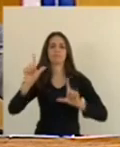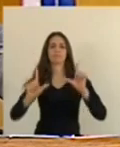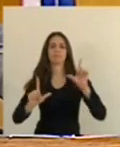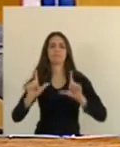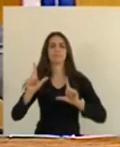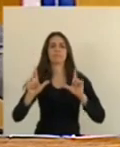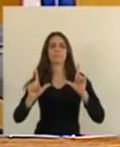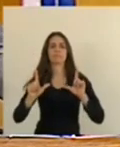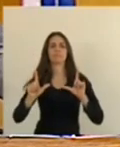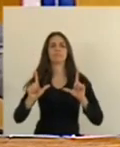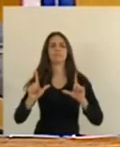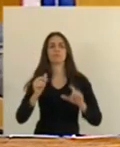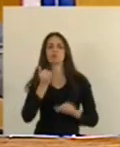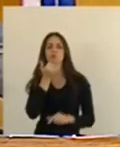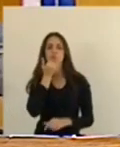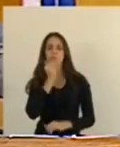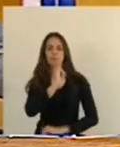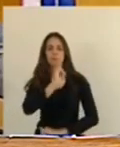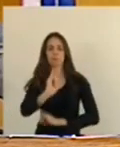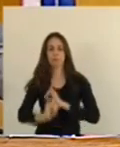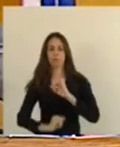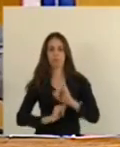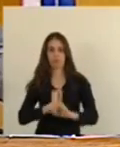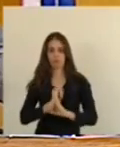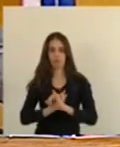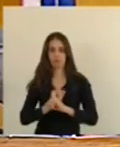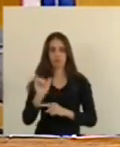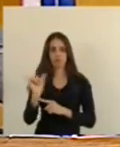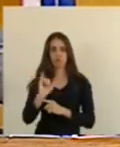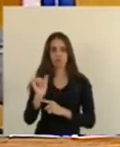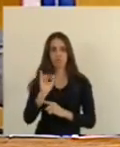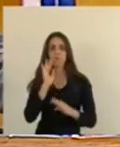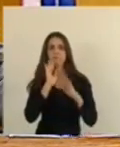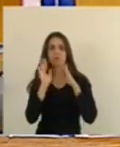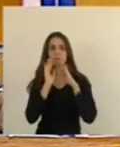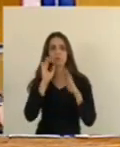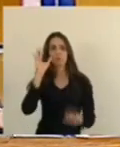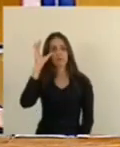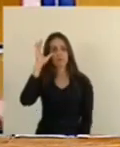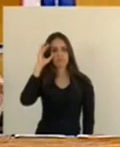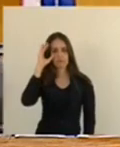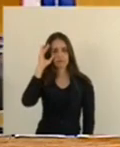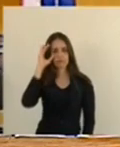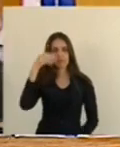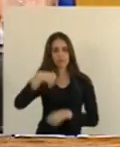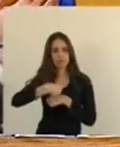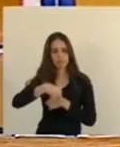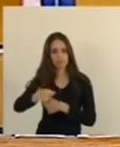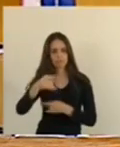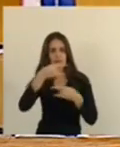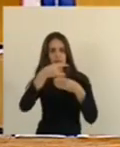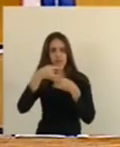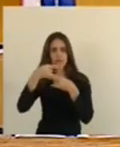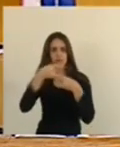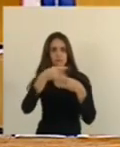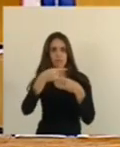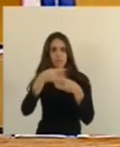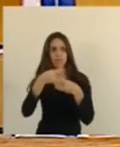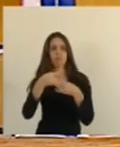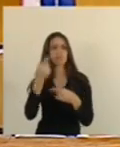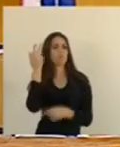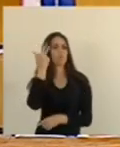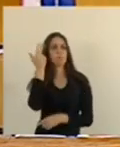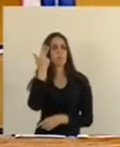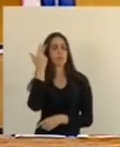Na internet Pelo Youtube Pelo Facebook Pelo Instagram E a live Transcorria